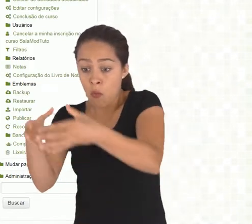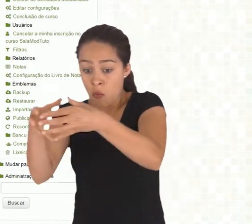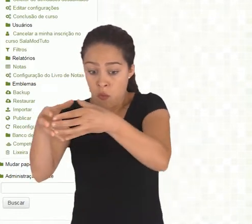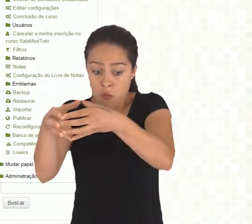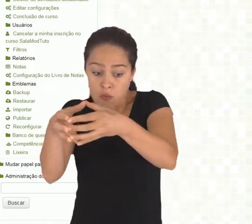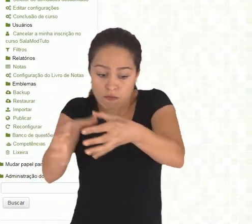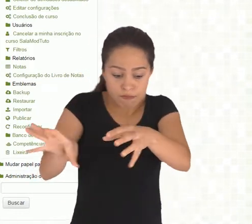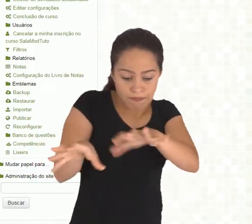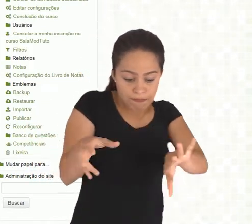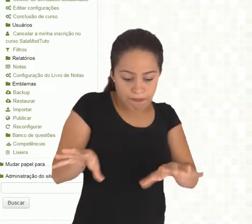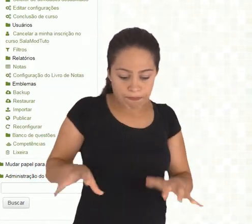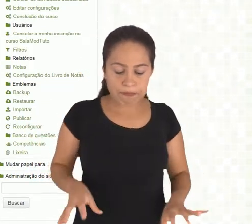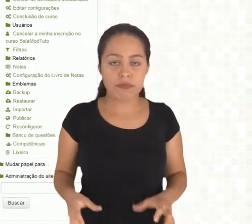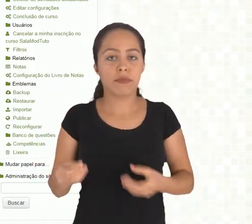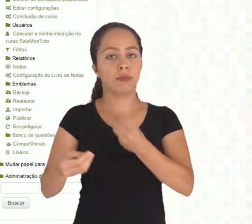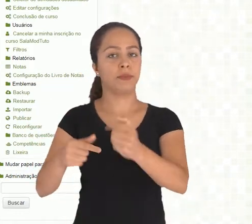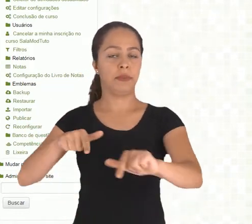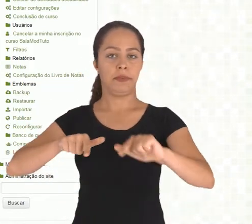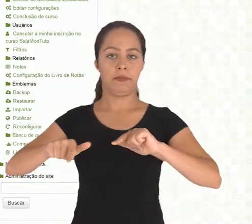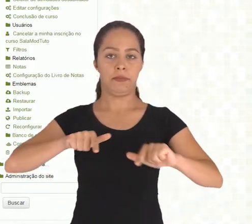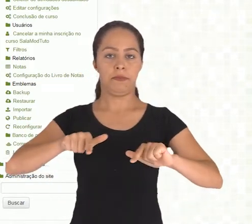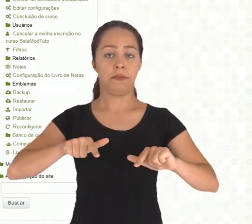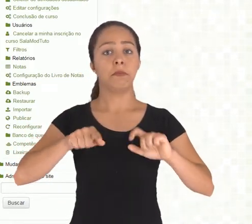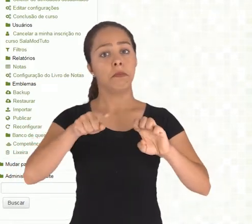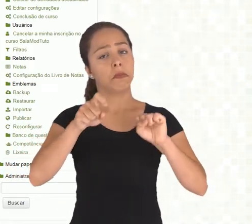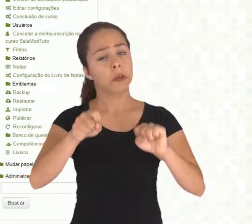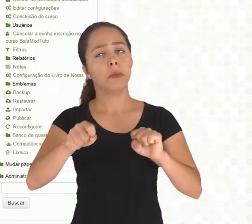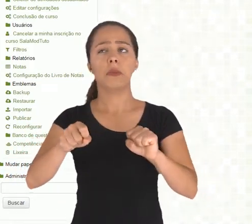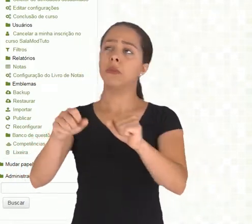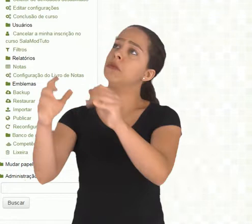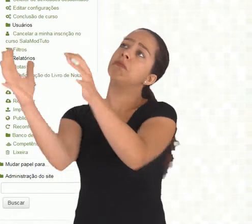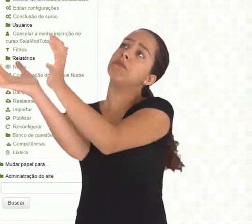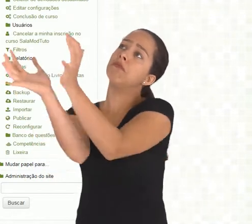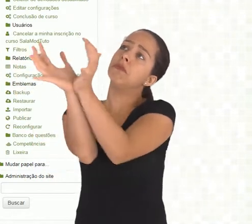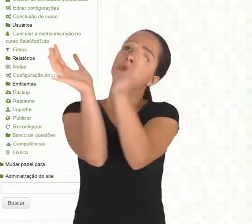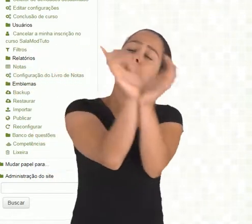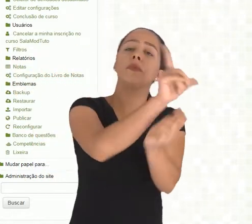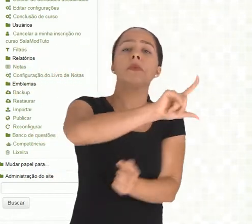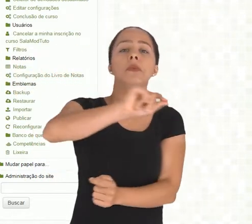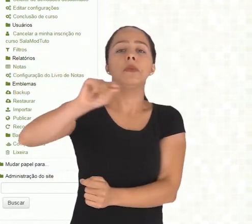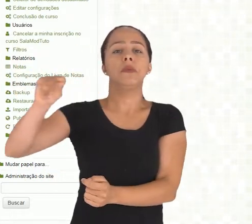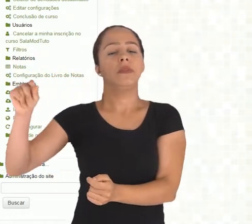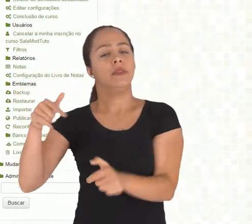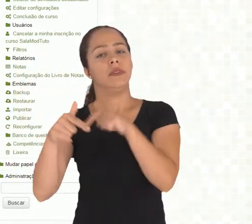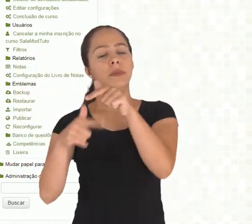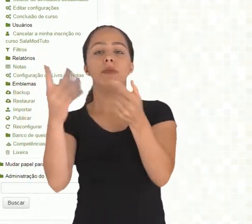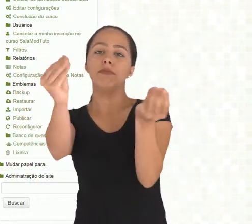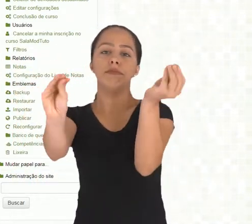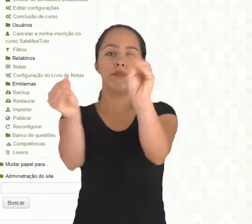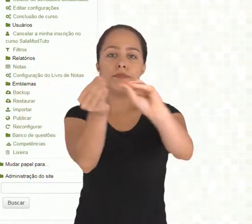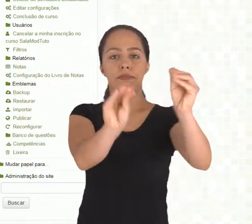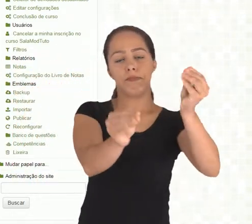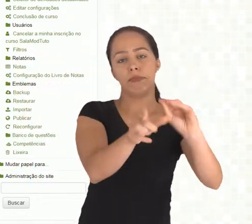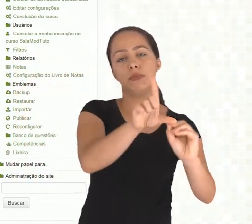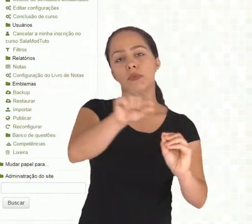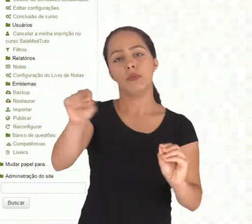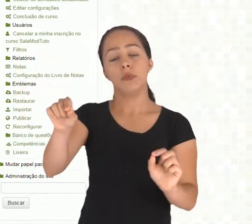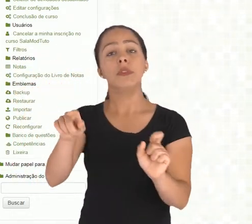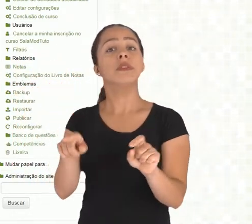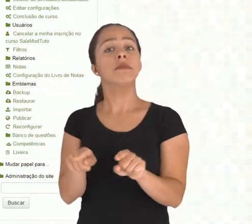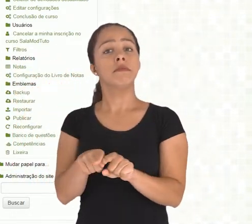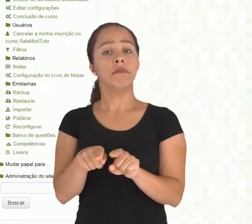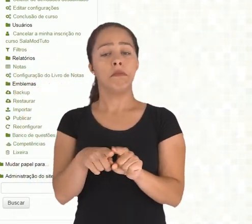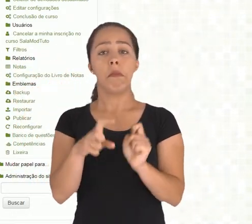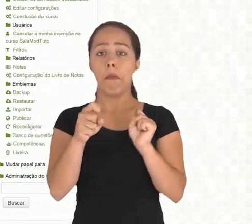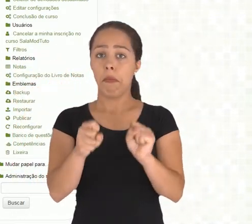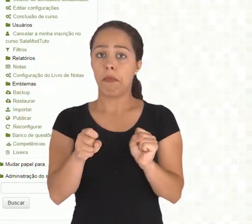você pode usar uma escolha para que eles escolham o grupo que eles querem trabalhar. Você pode usar uma escolha para pedir opinião de